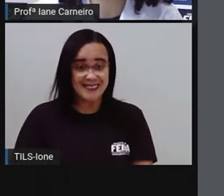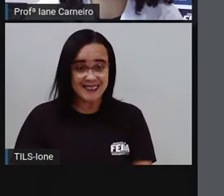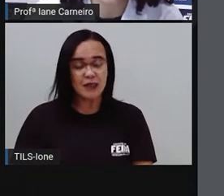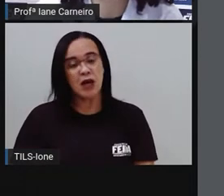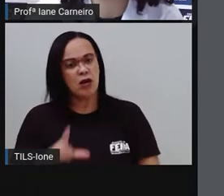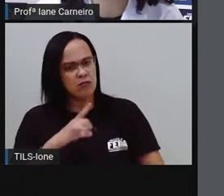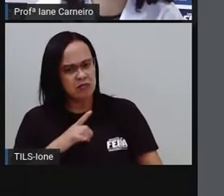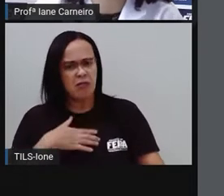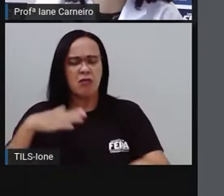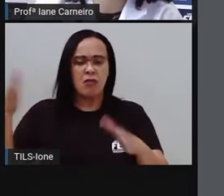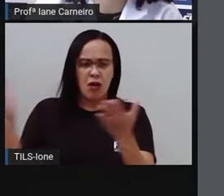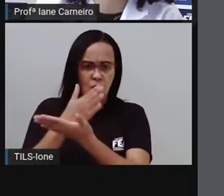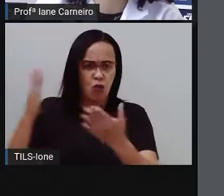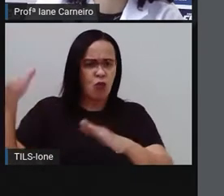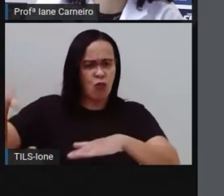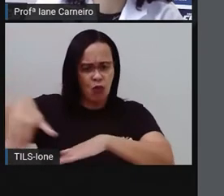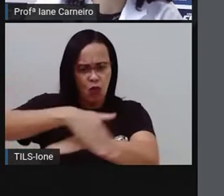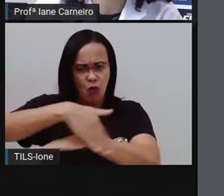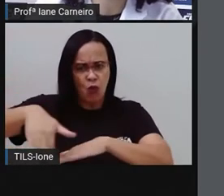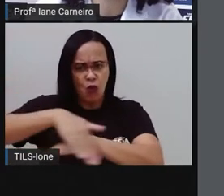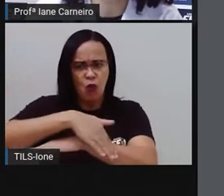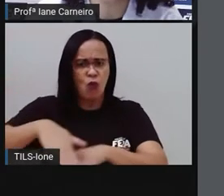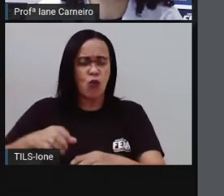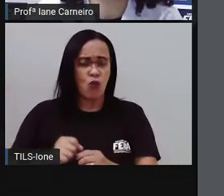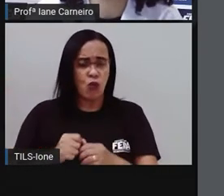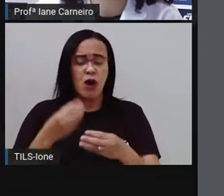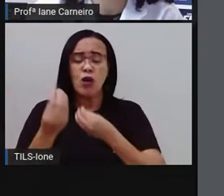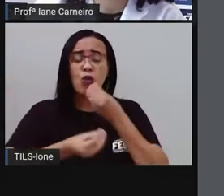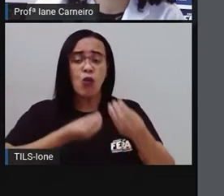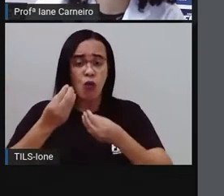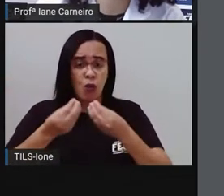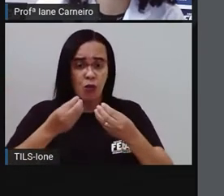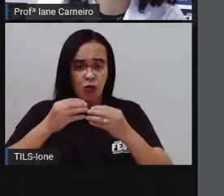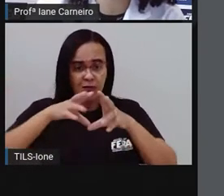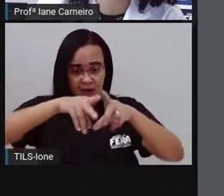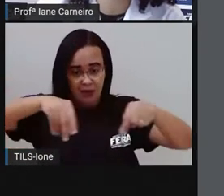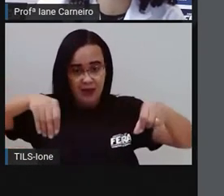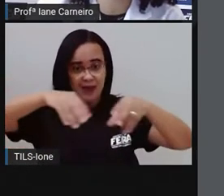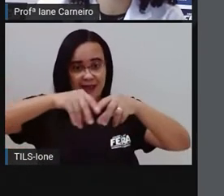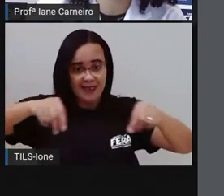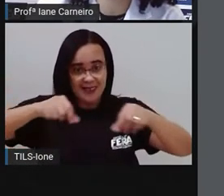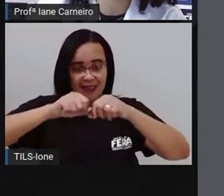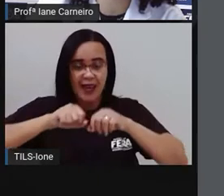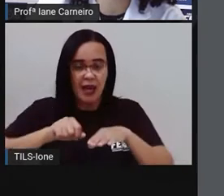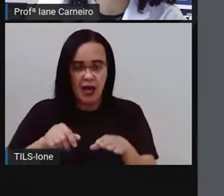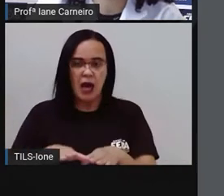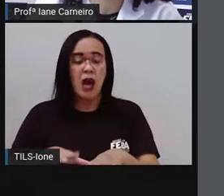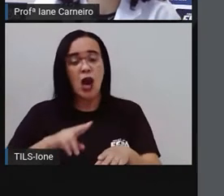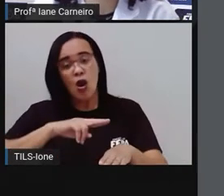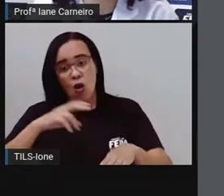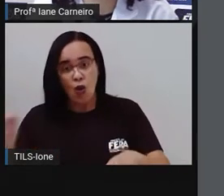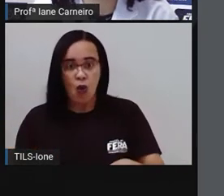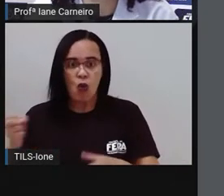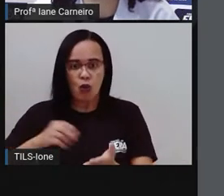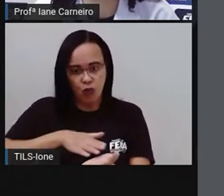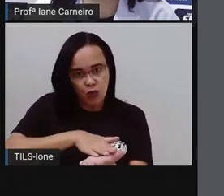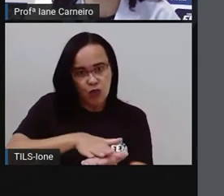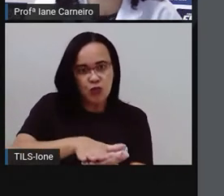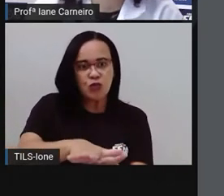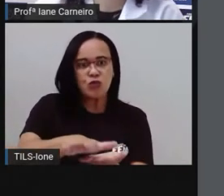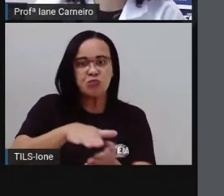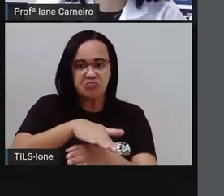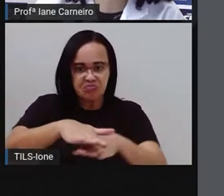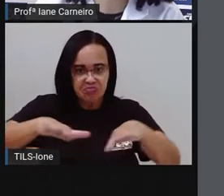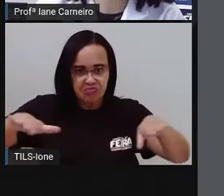calçadas e tem ruas que são de terra. Quase todas as ruas calçadas são asfaltadas.